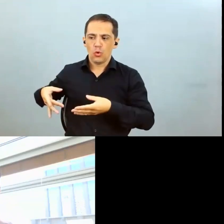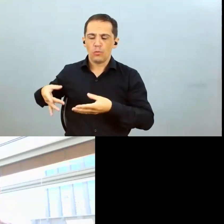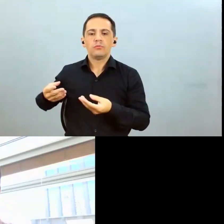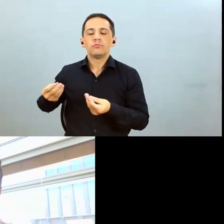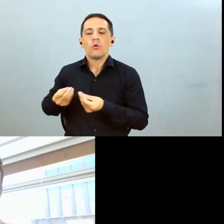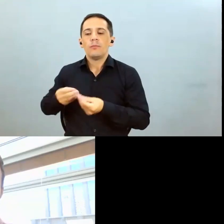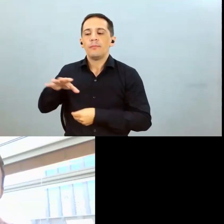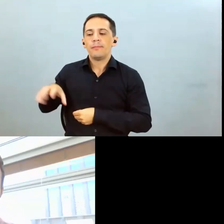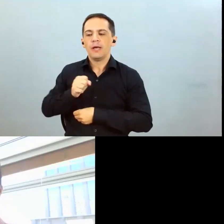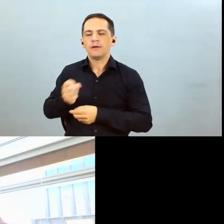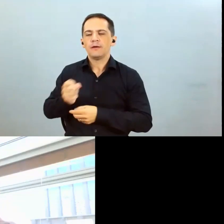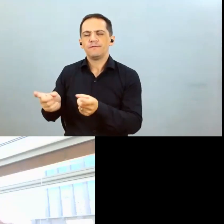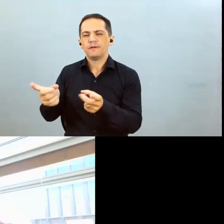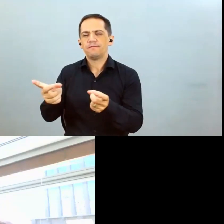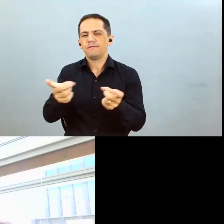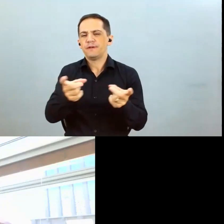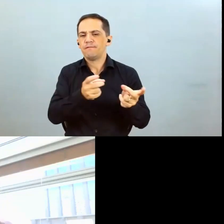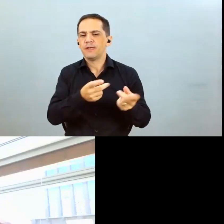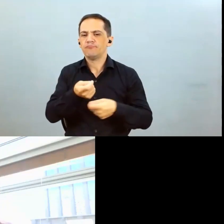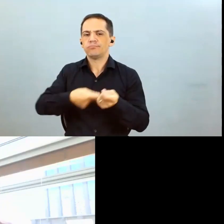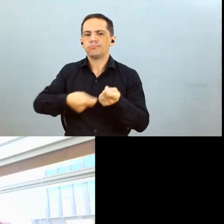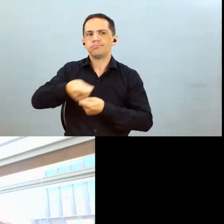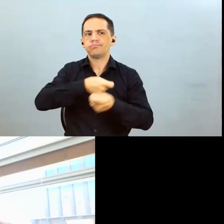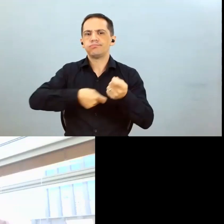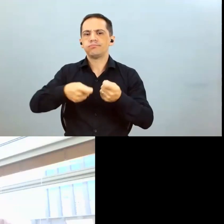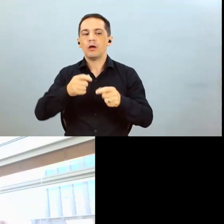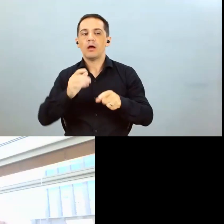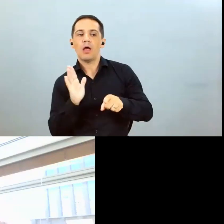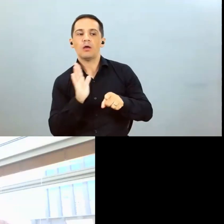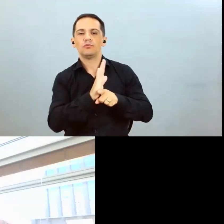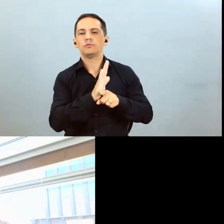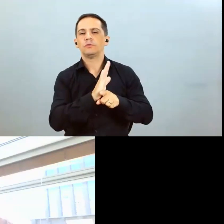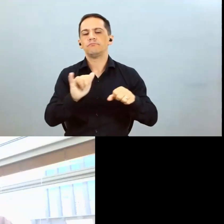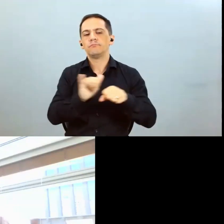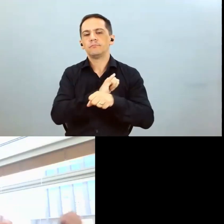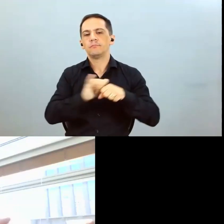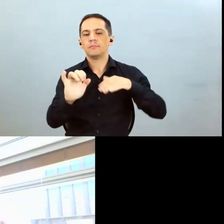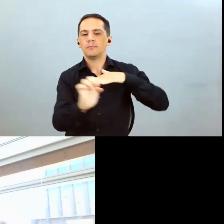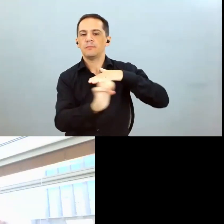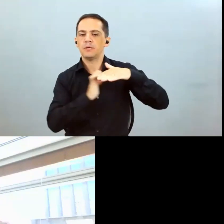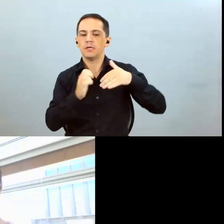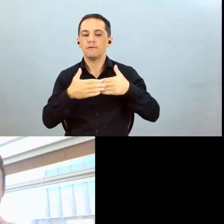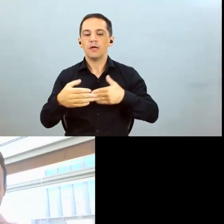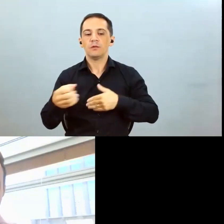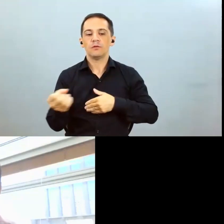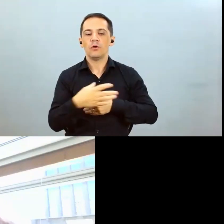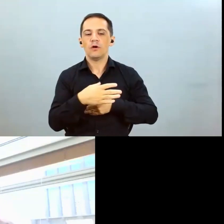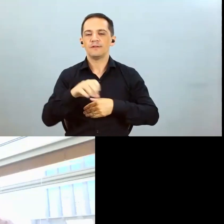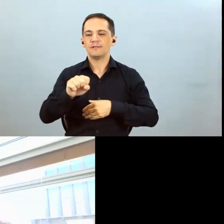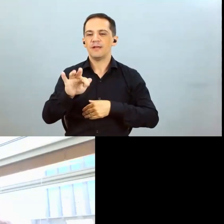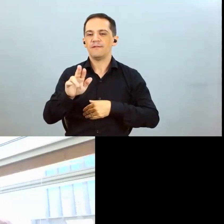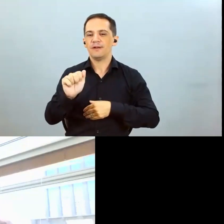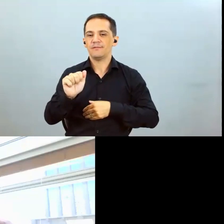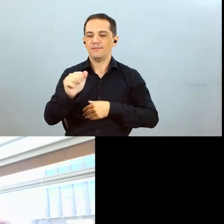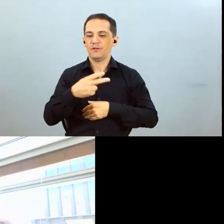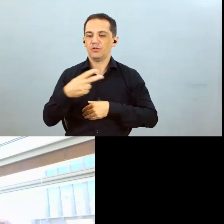impacta até as negociações ou a estratégia de comercialização do algodão da nova safra, ou da última, da 2223. Se